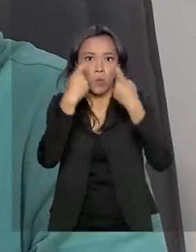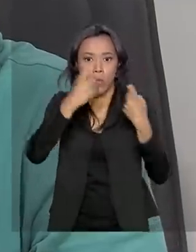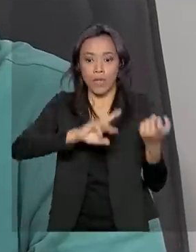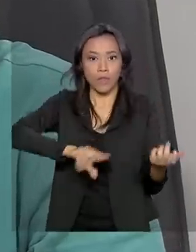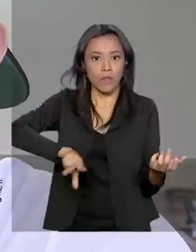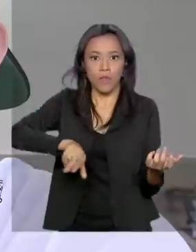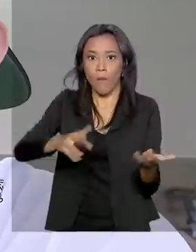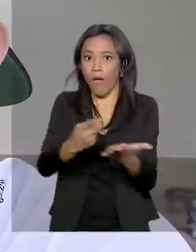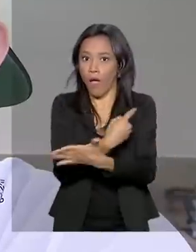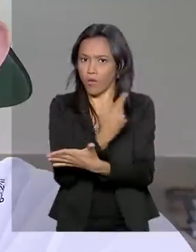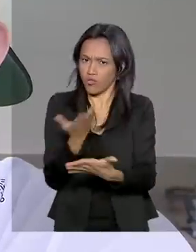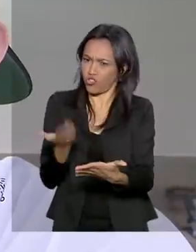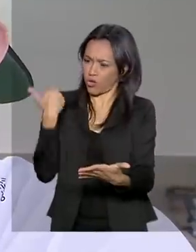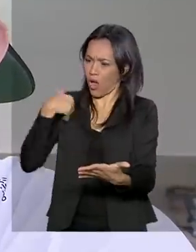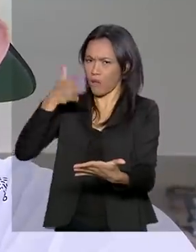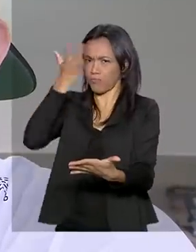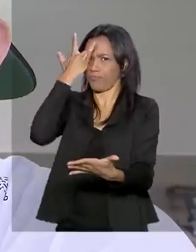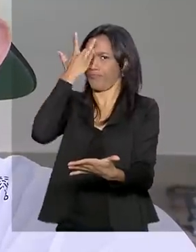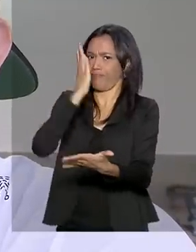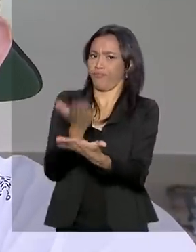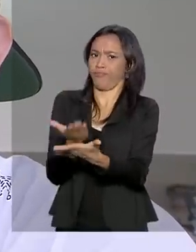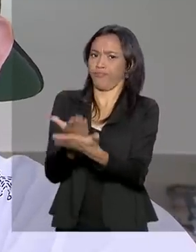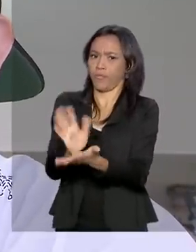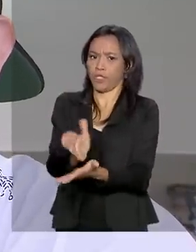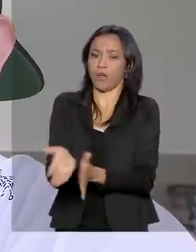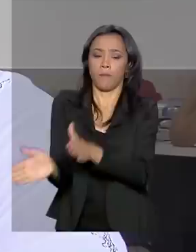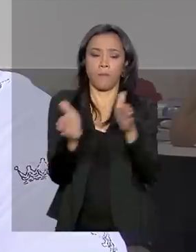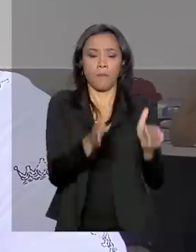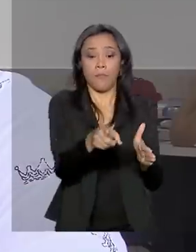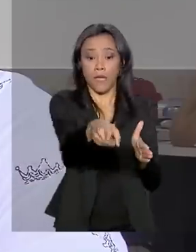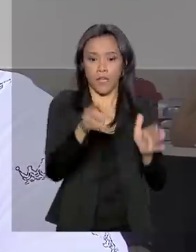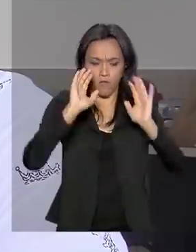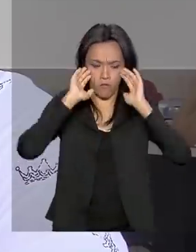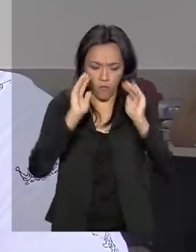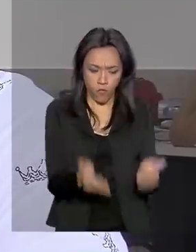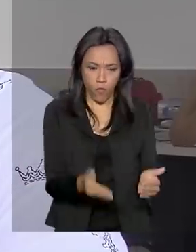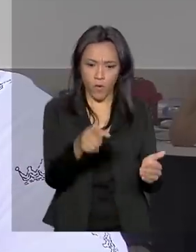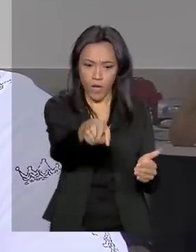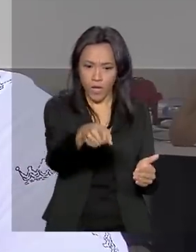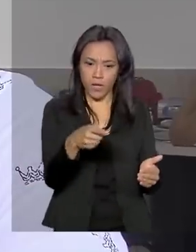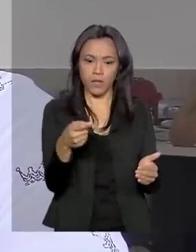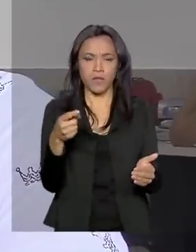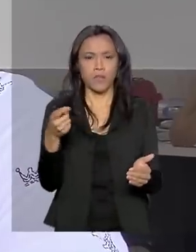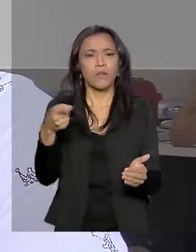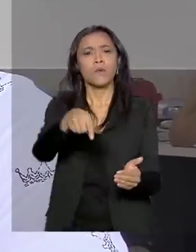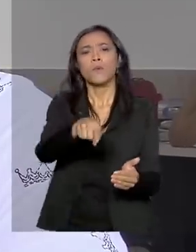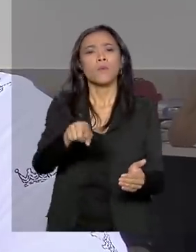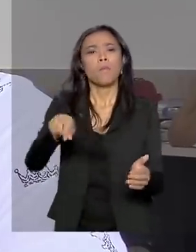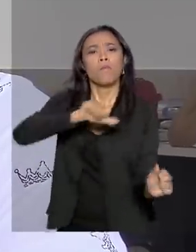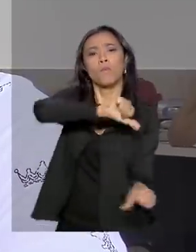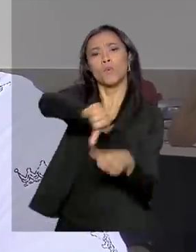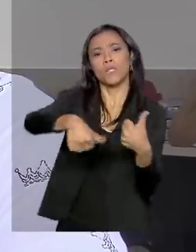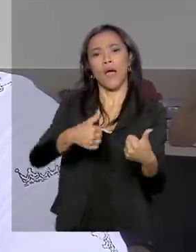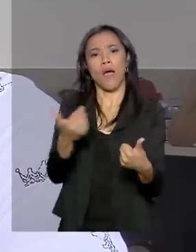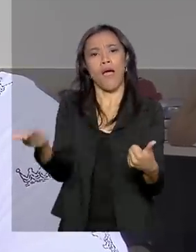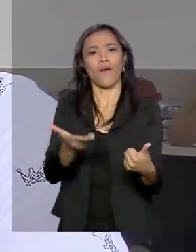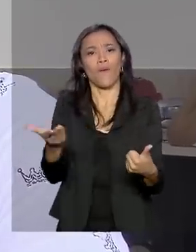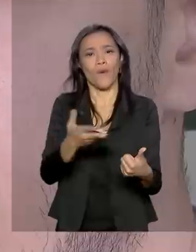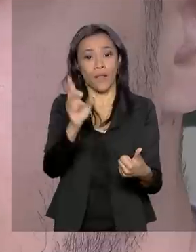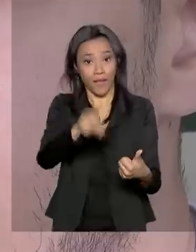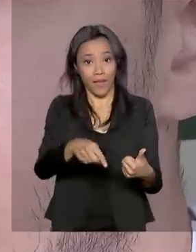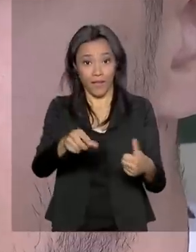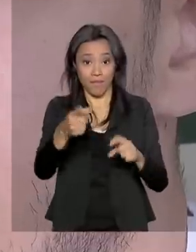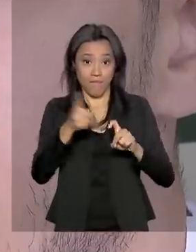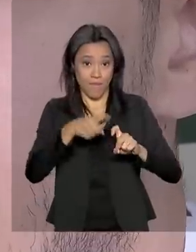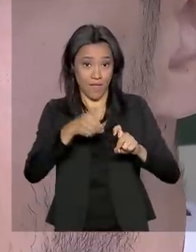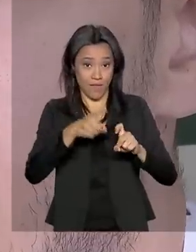que ele já estudou. Quem também está focado no Enem é o Guilherme. O farmacêutico decidiu mudar os rumos da carreira. Quer ser geriatra.